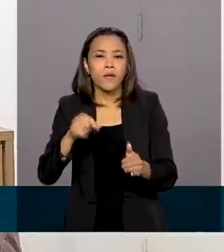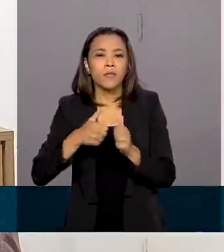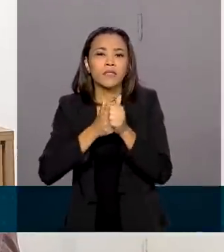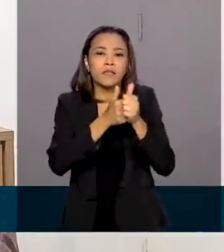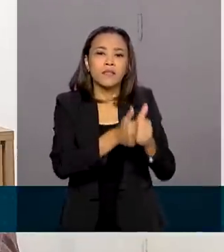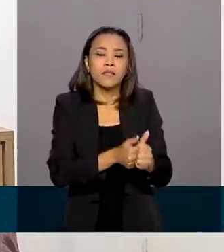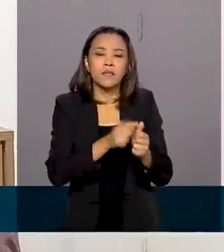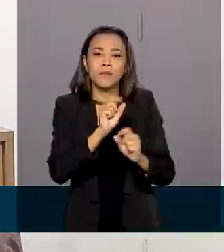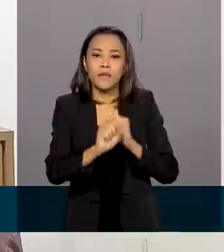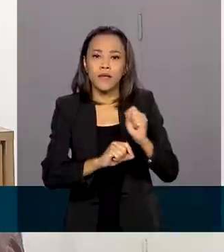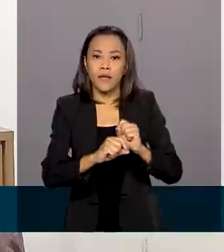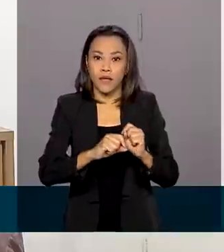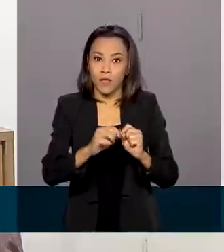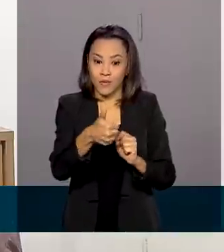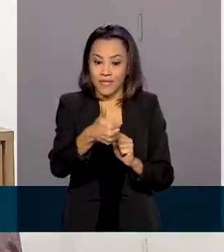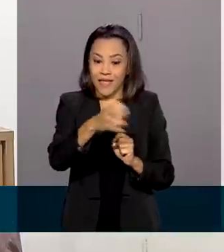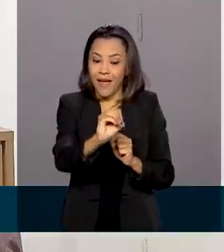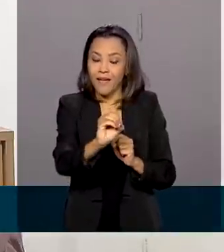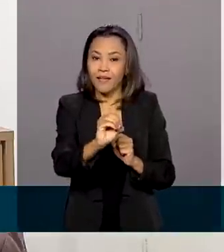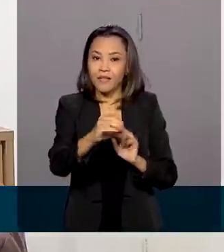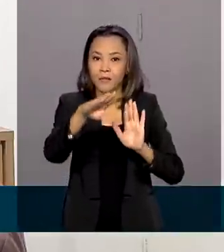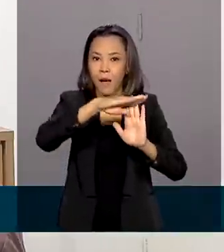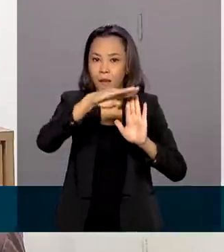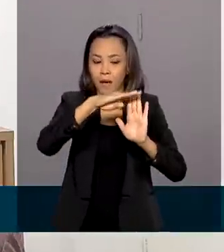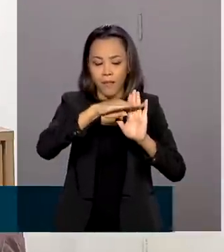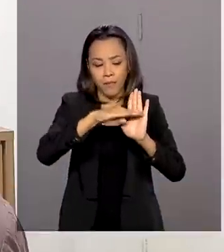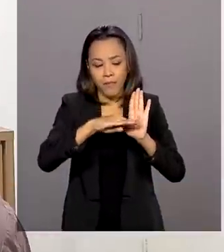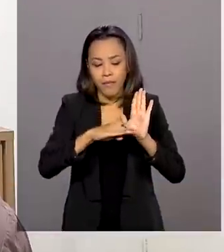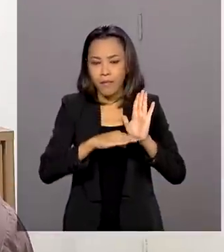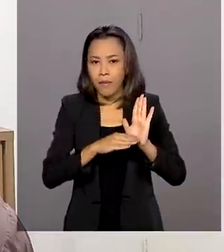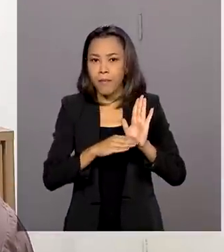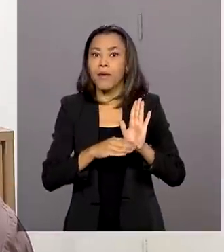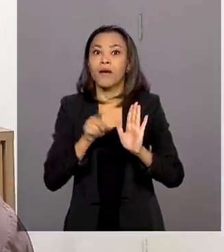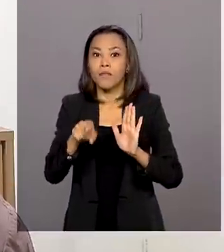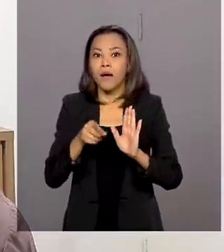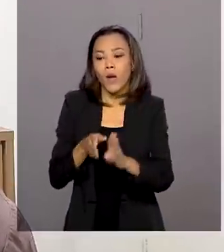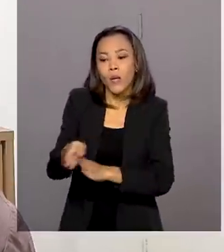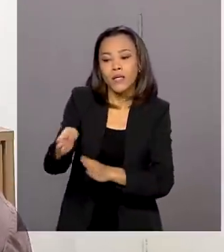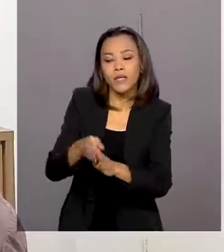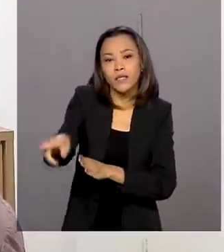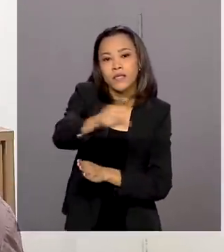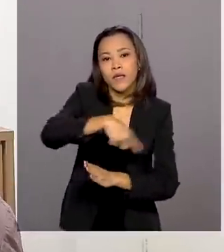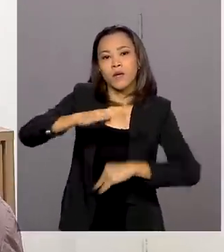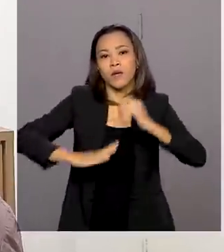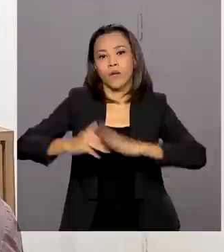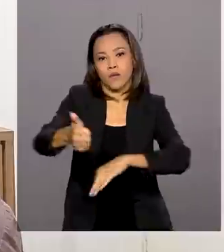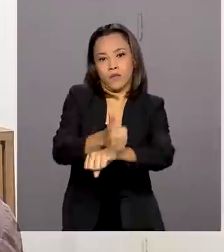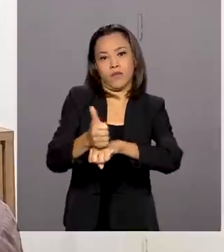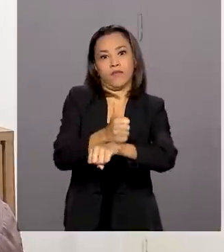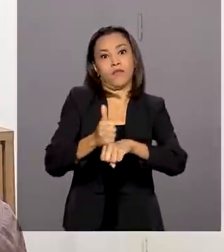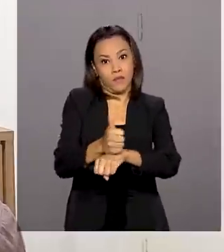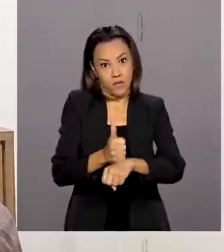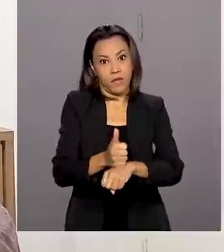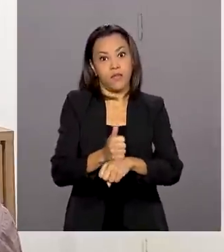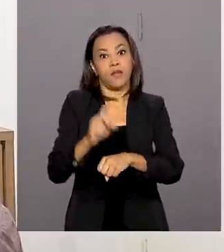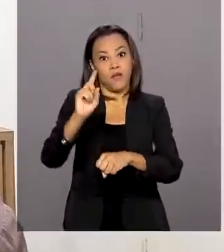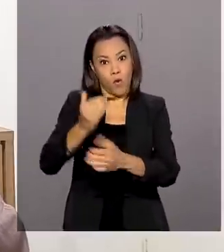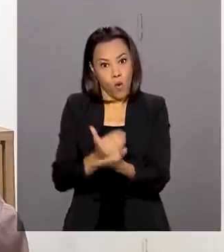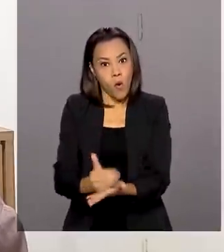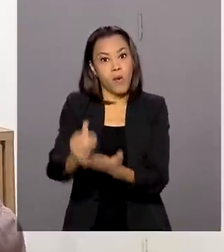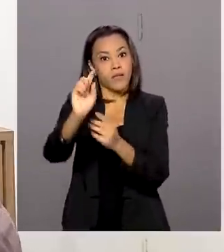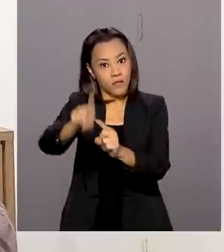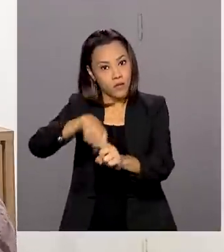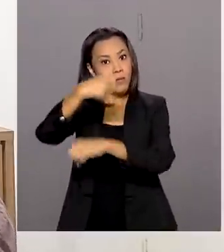a implementação dos 10 passos para a qualificação do cuidado neonatal. O programa vai ser, a partir do ano que vem,